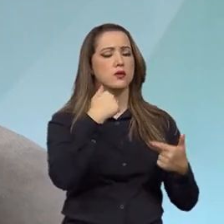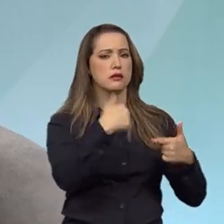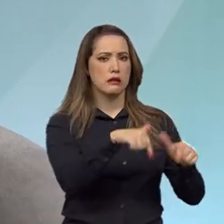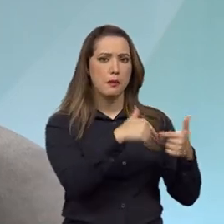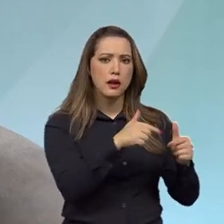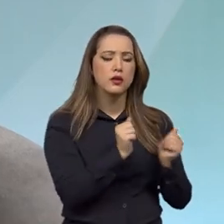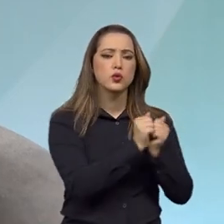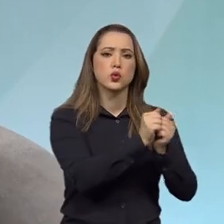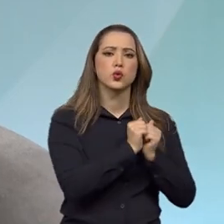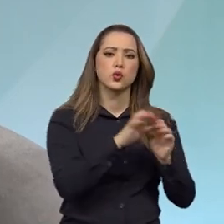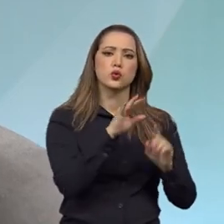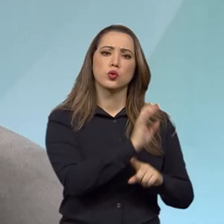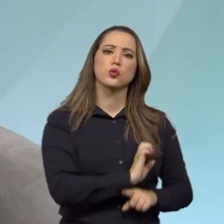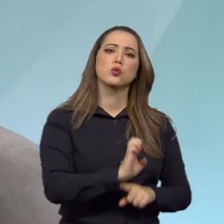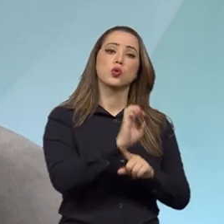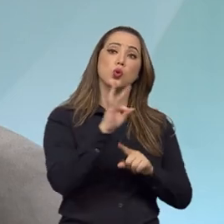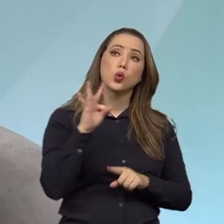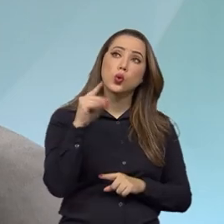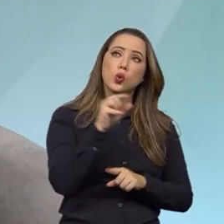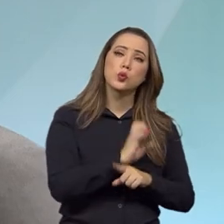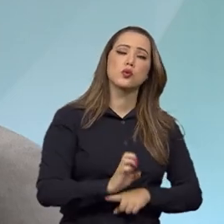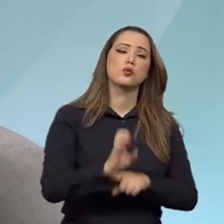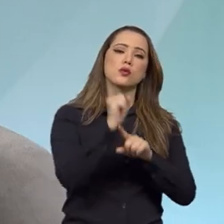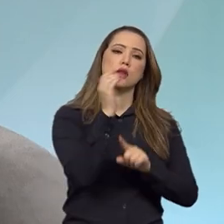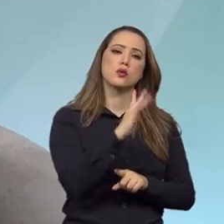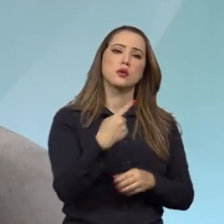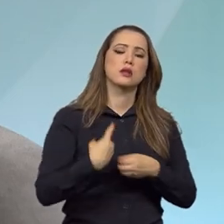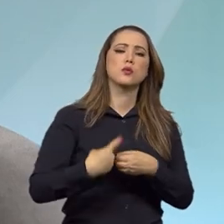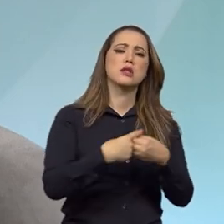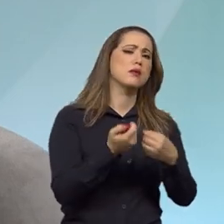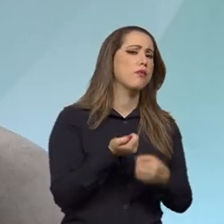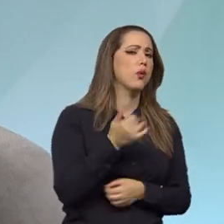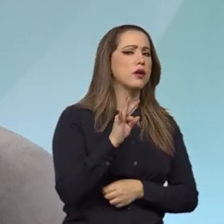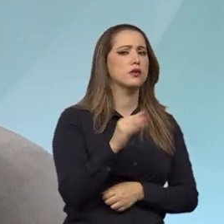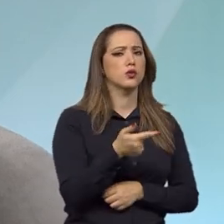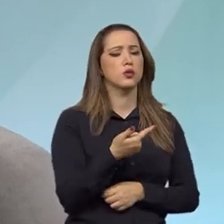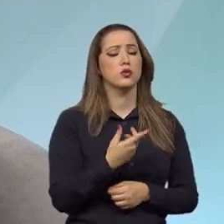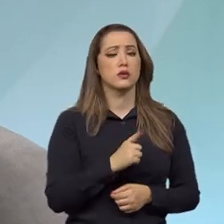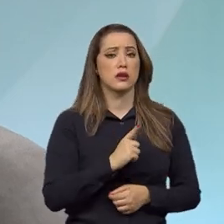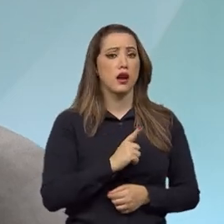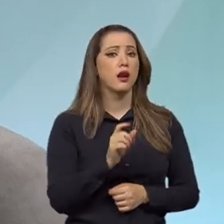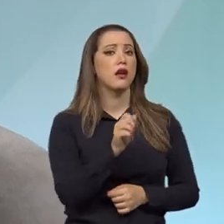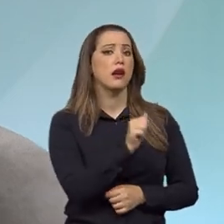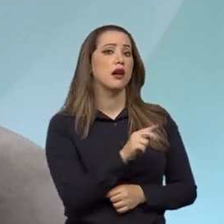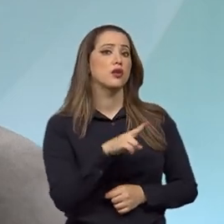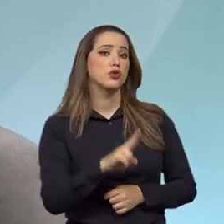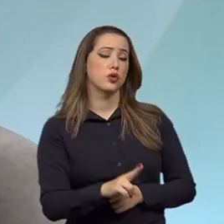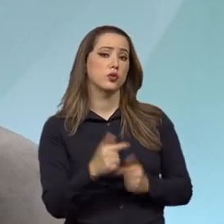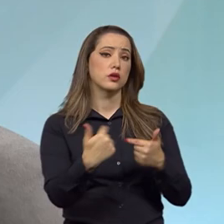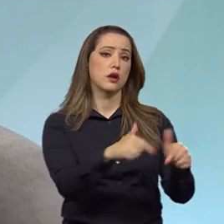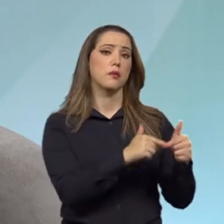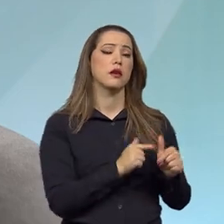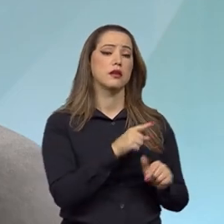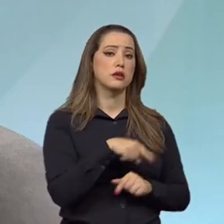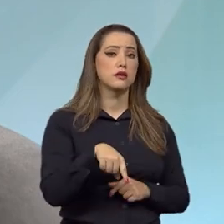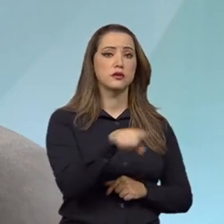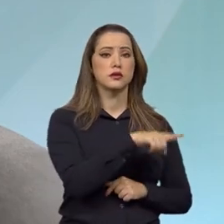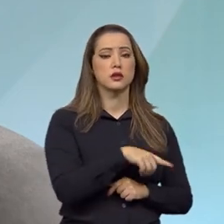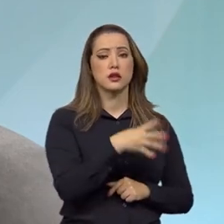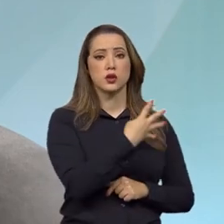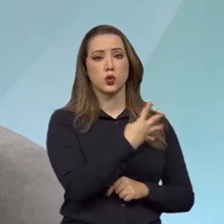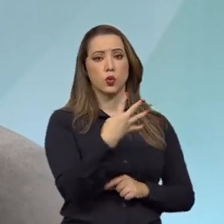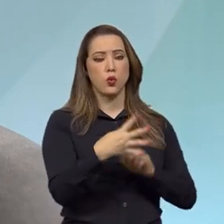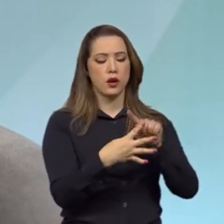atuando em todos os estados do Brasil, em grande parte dos municípios, nós temos unidades na Advocacia Geral da União, e dessas quatro